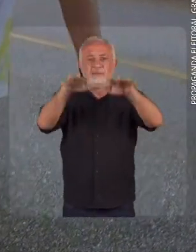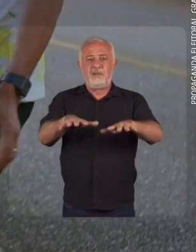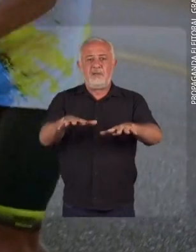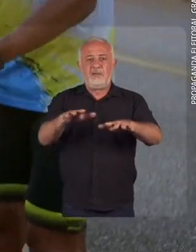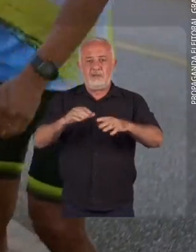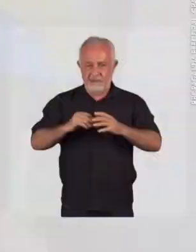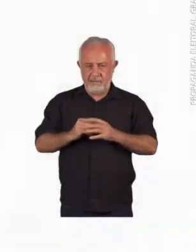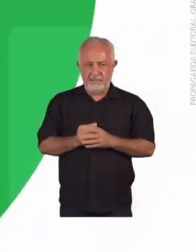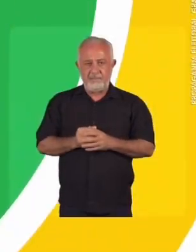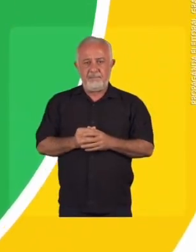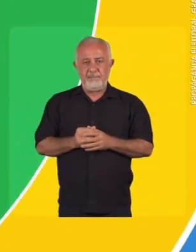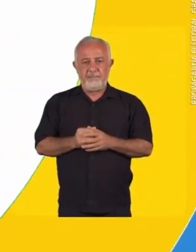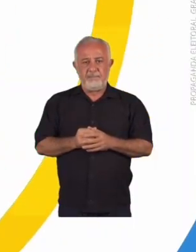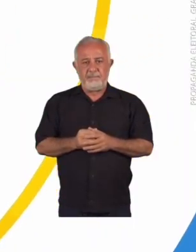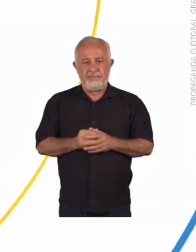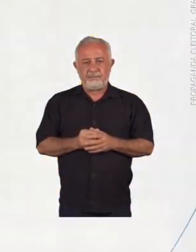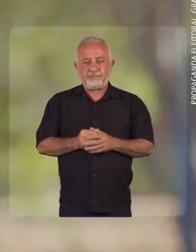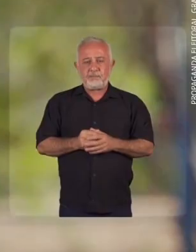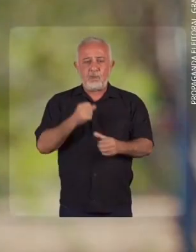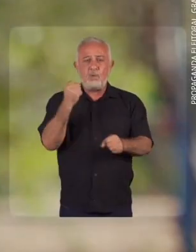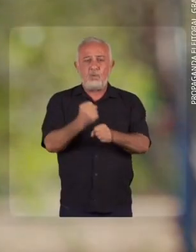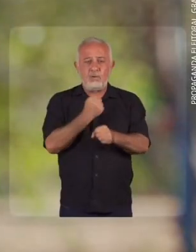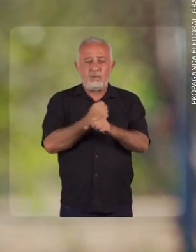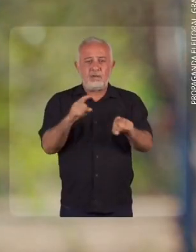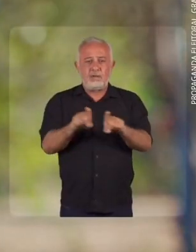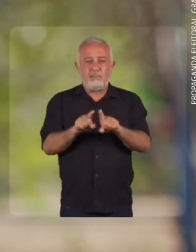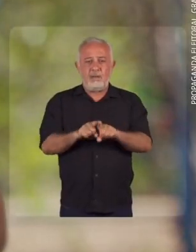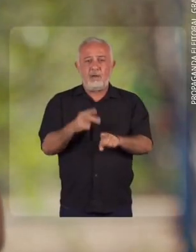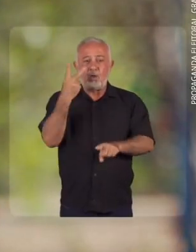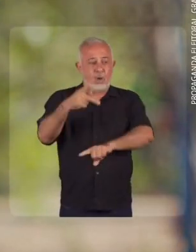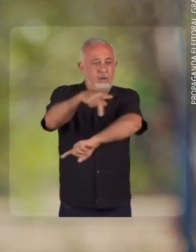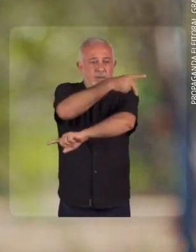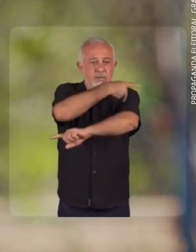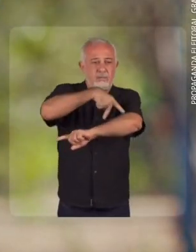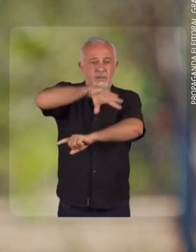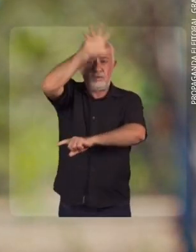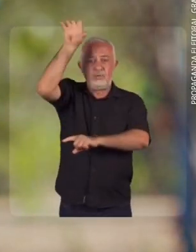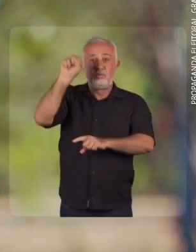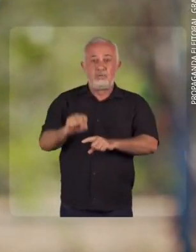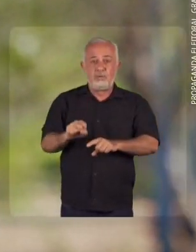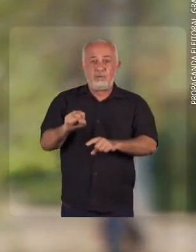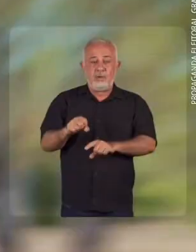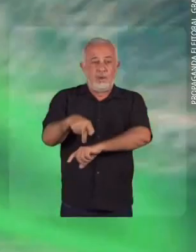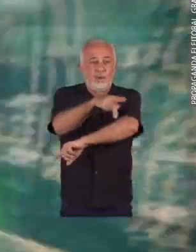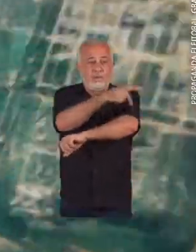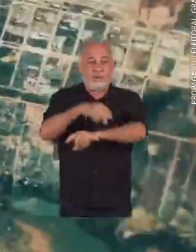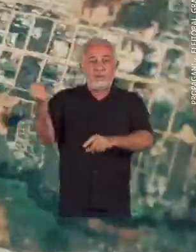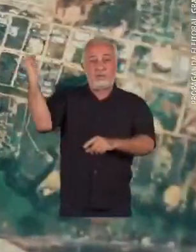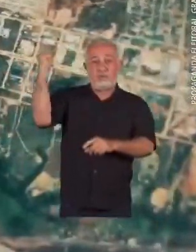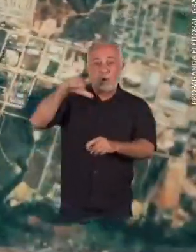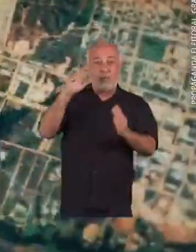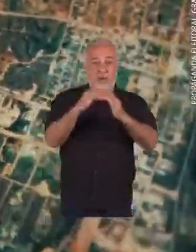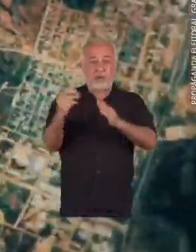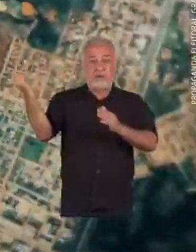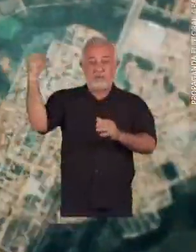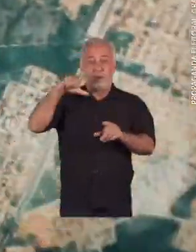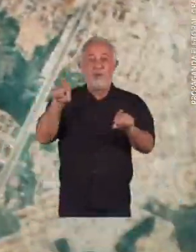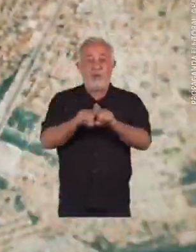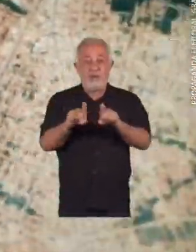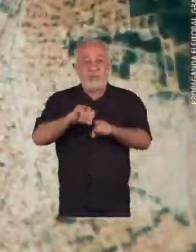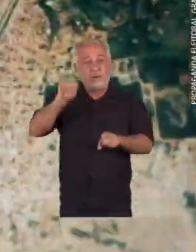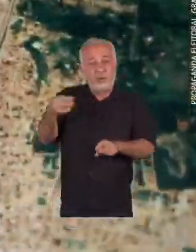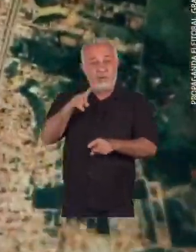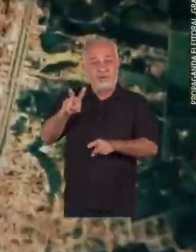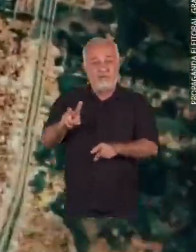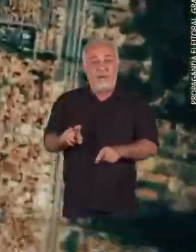gente. Fica com Deus. Eu vou fazer também dois grandes parques na região sul. O Parque do Sol no Morada